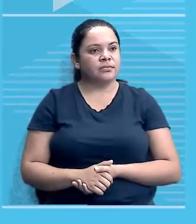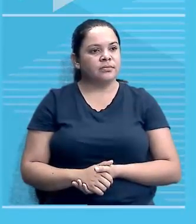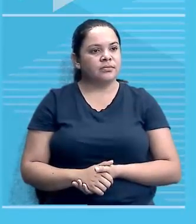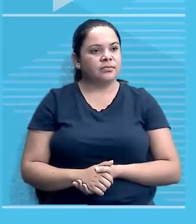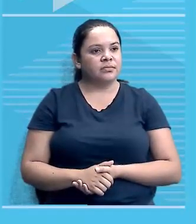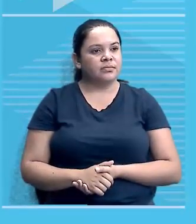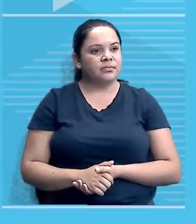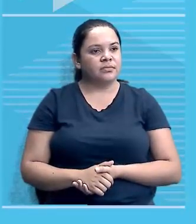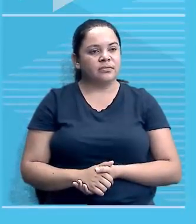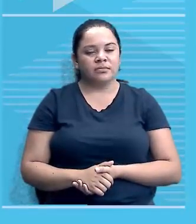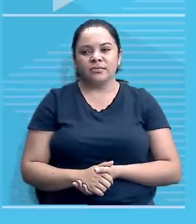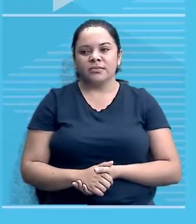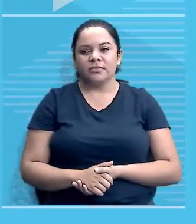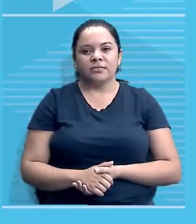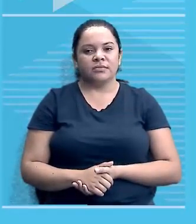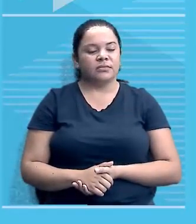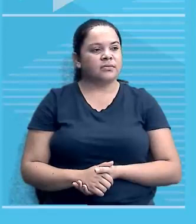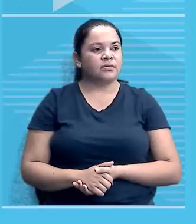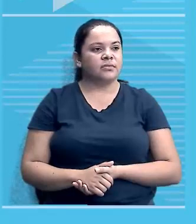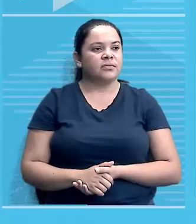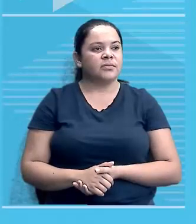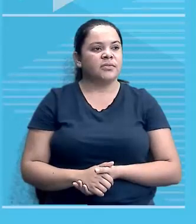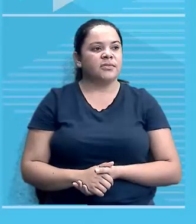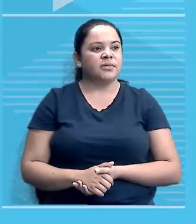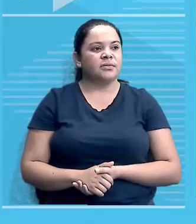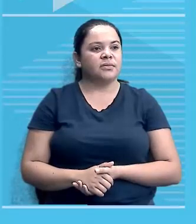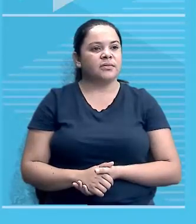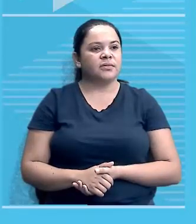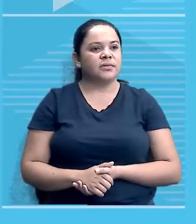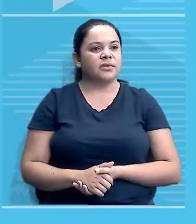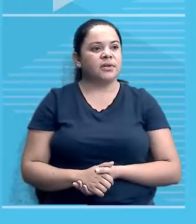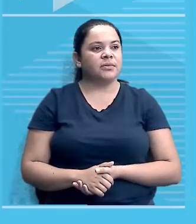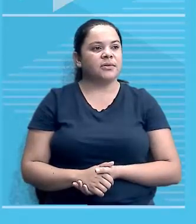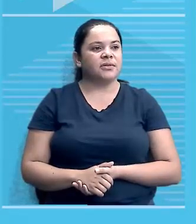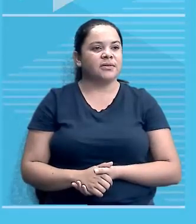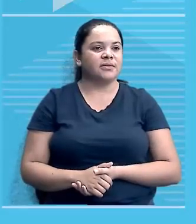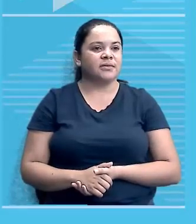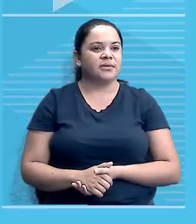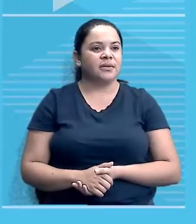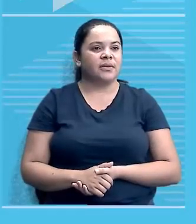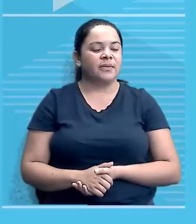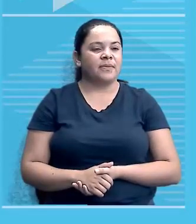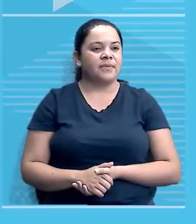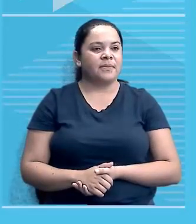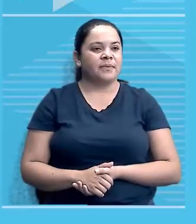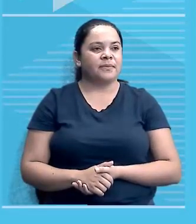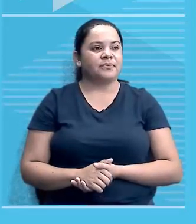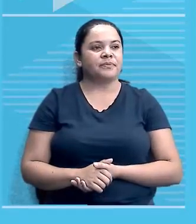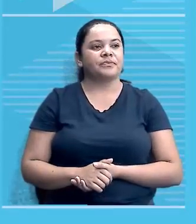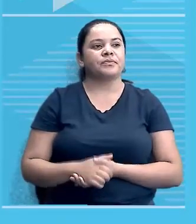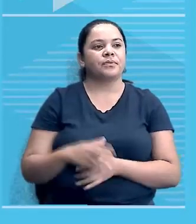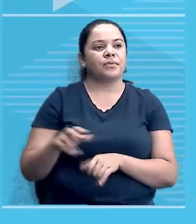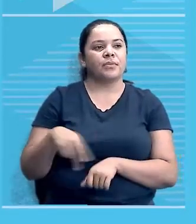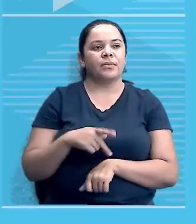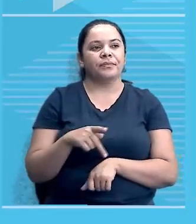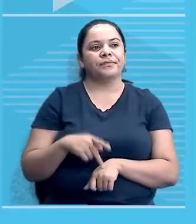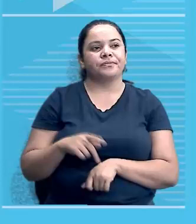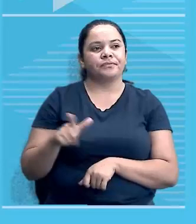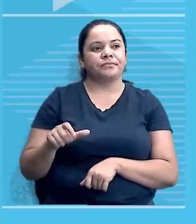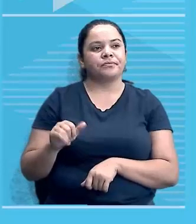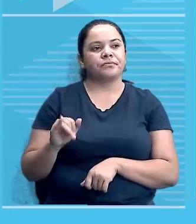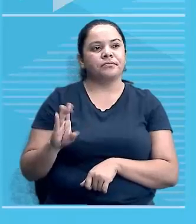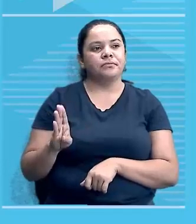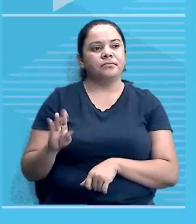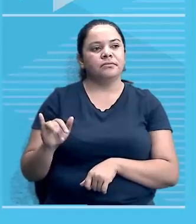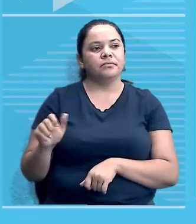pessoal, não houve, há uma característica que destaca